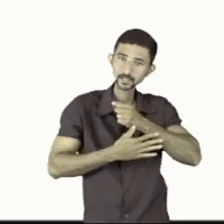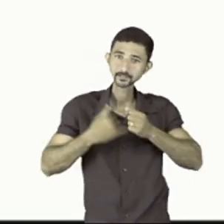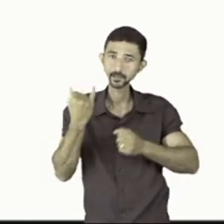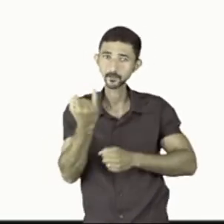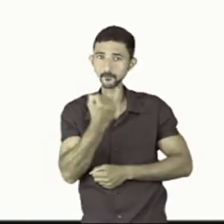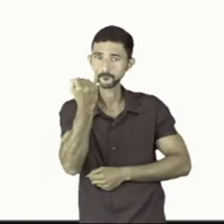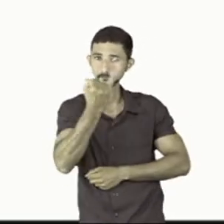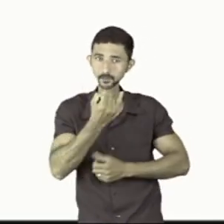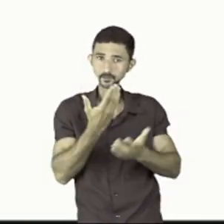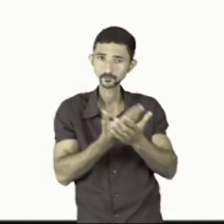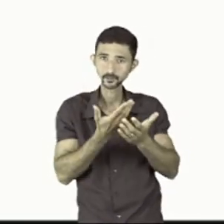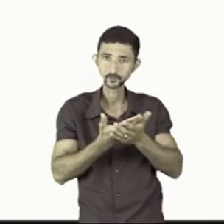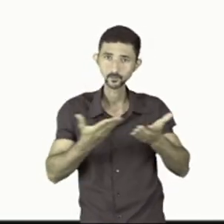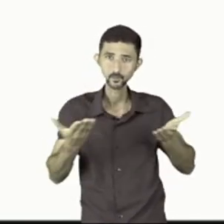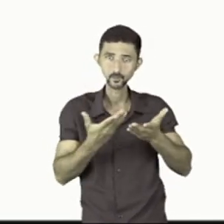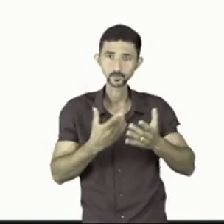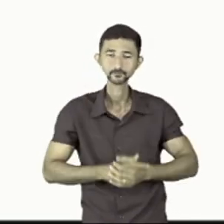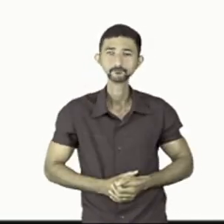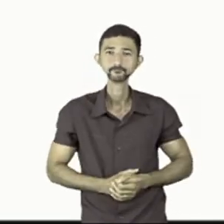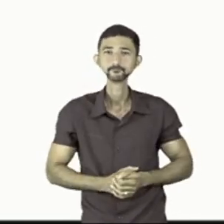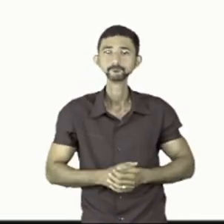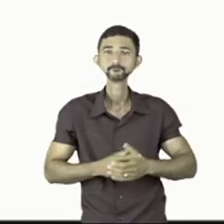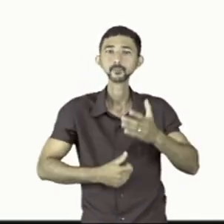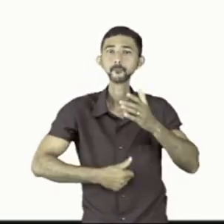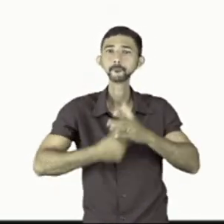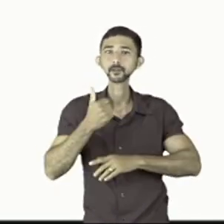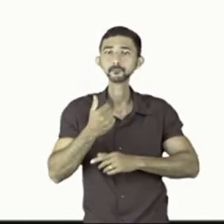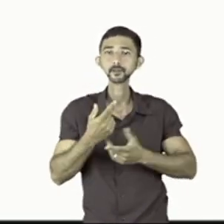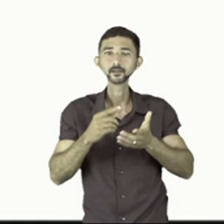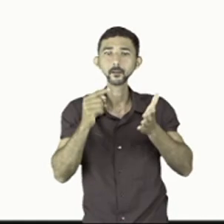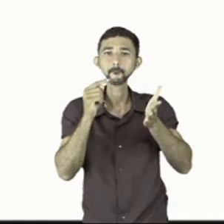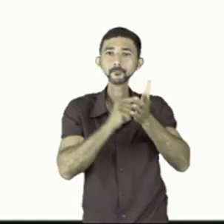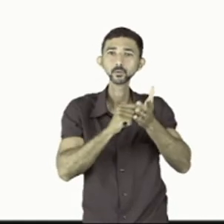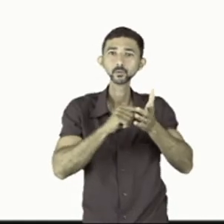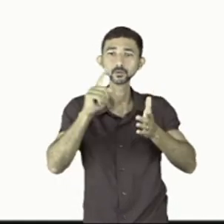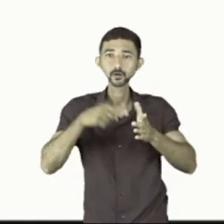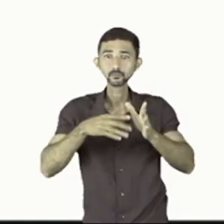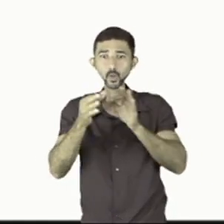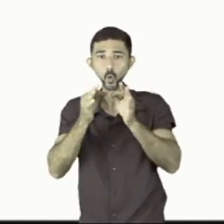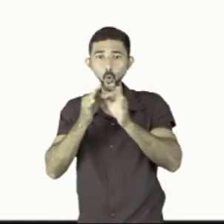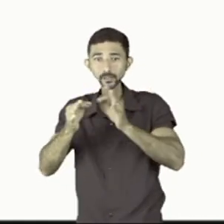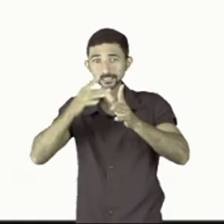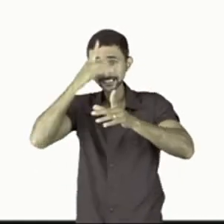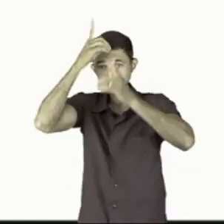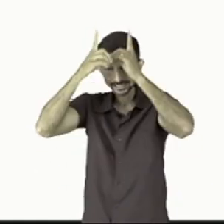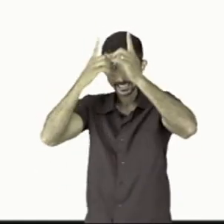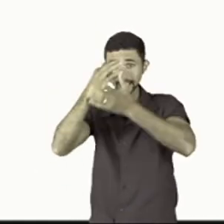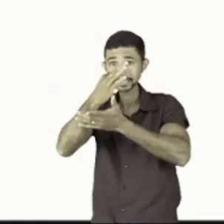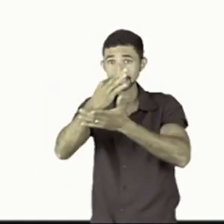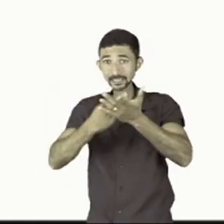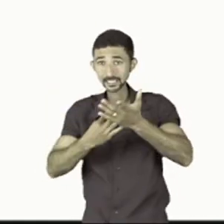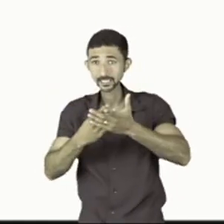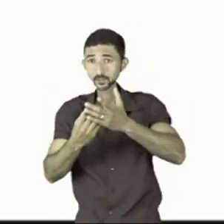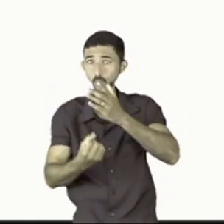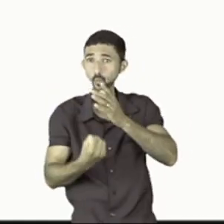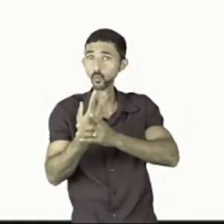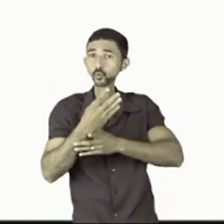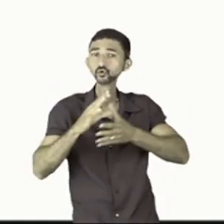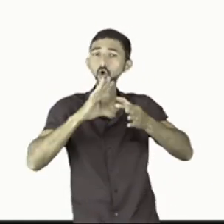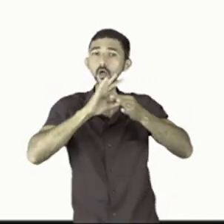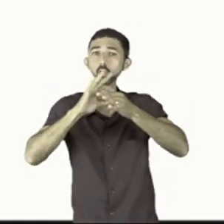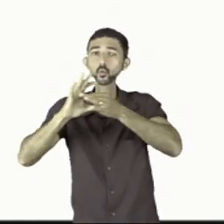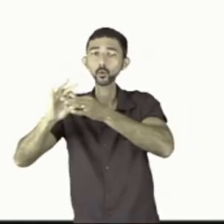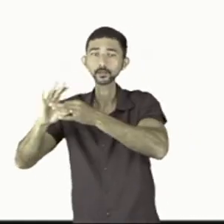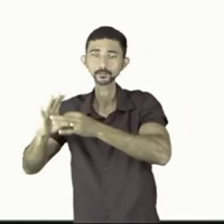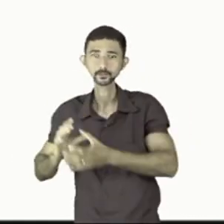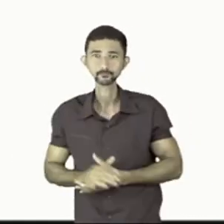importantíssimas da aula de hoje primeiro a pontuação ela organiza as ideias no texto e ela constrói